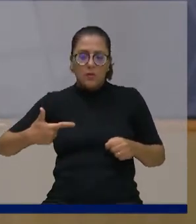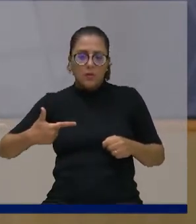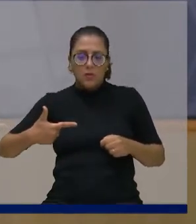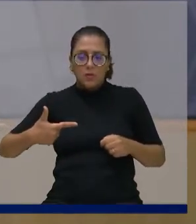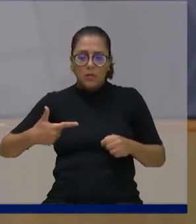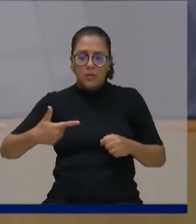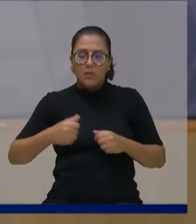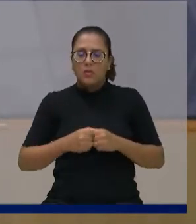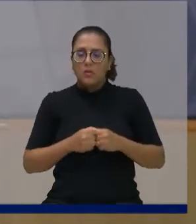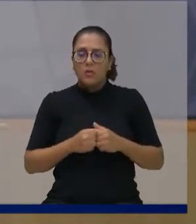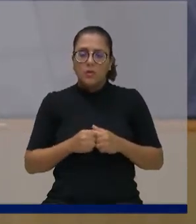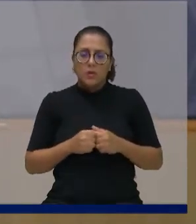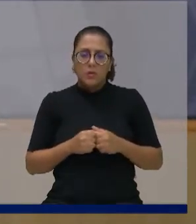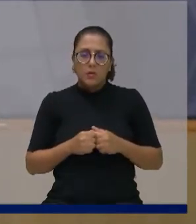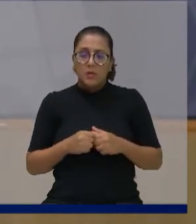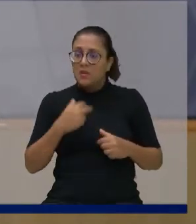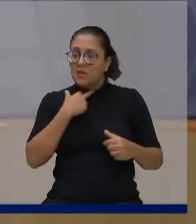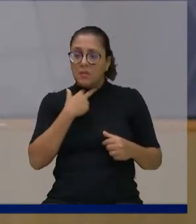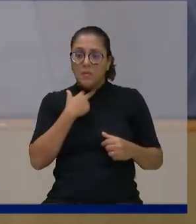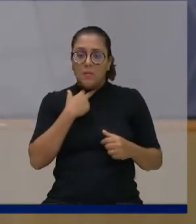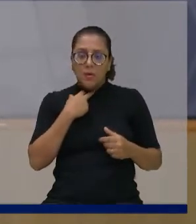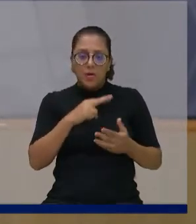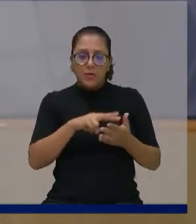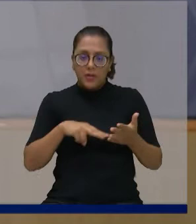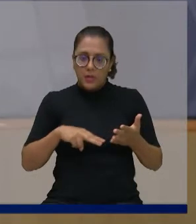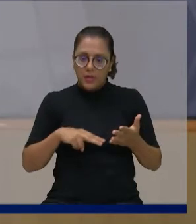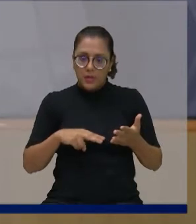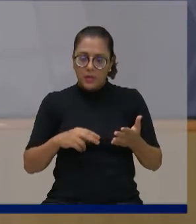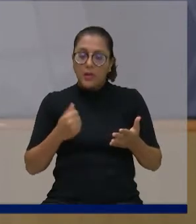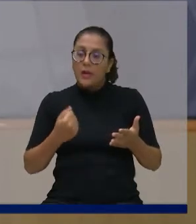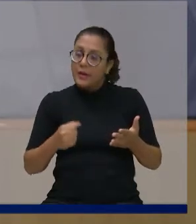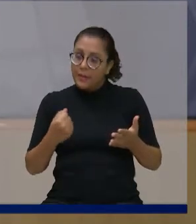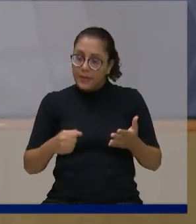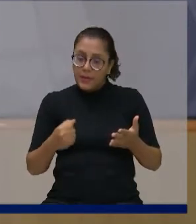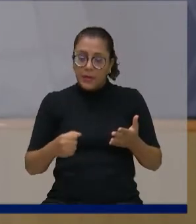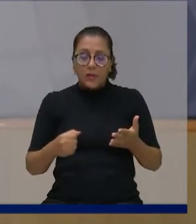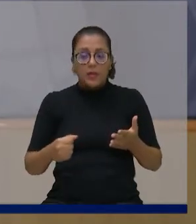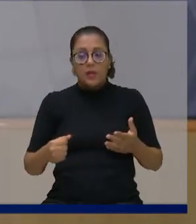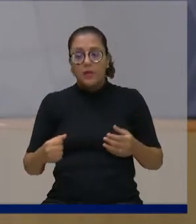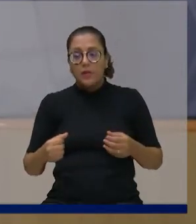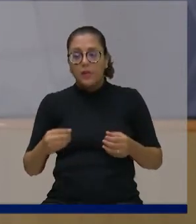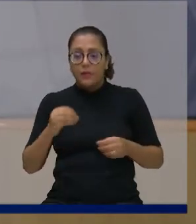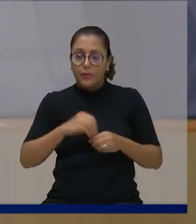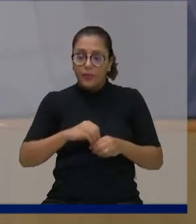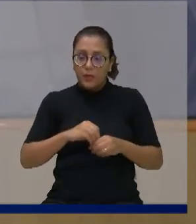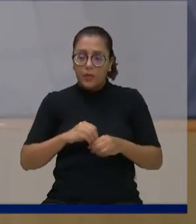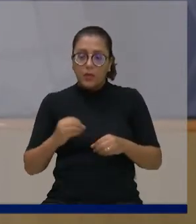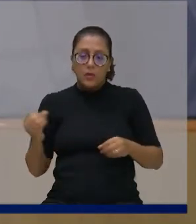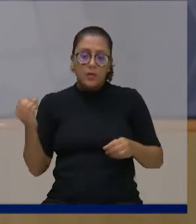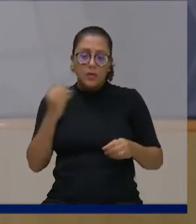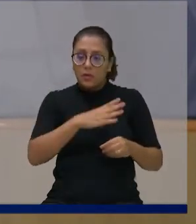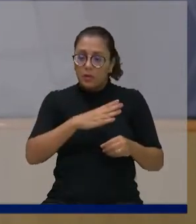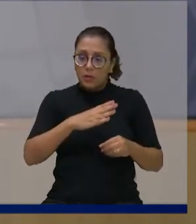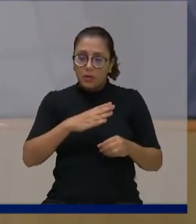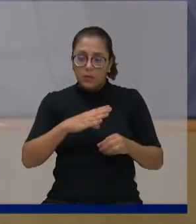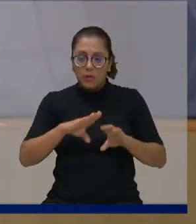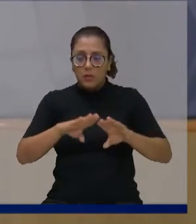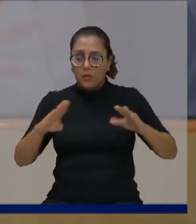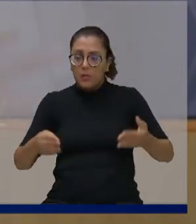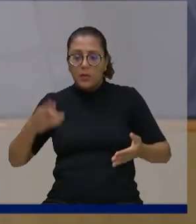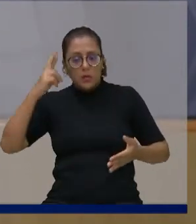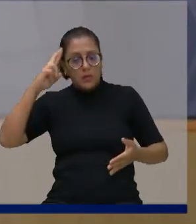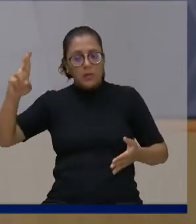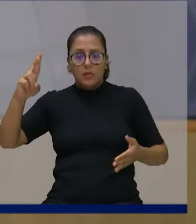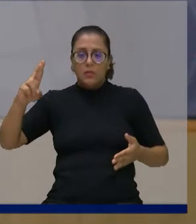nem pode ler o requerimento terça-feira, nós temos que votar um novo ato da mesa diretora para consertar isso, então. Então, é preciso ter